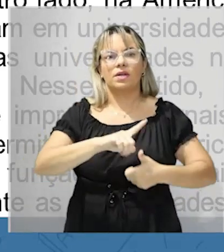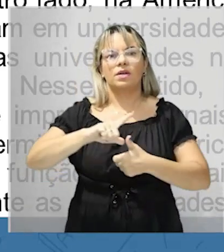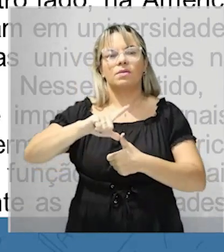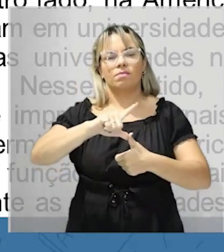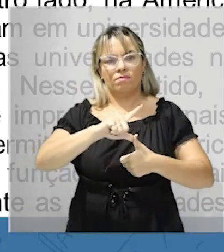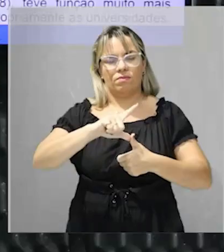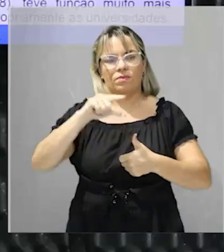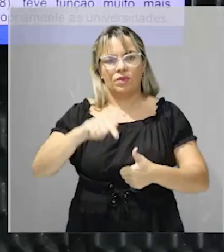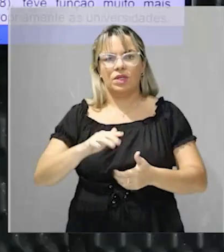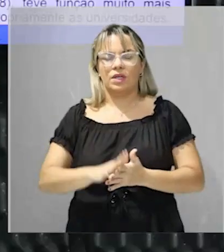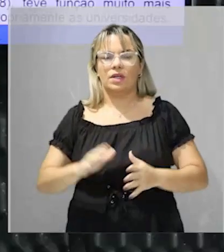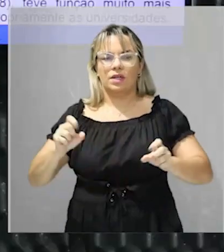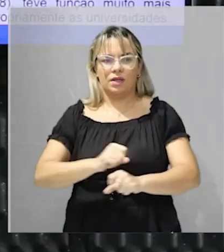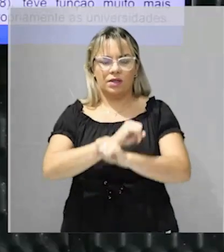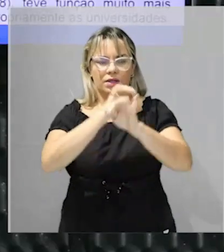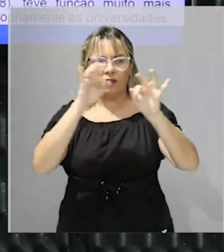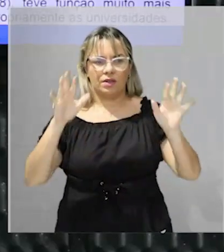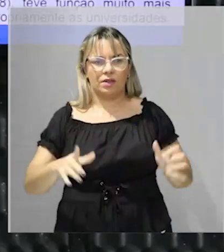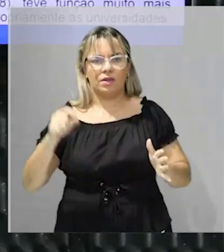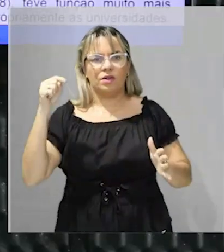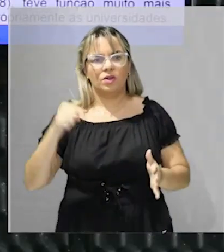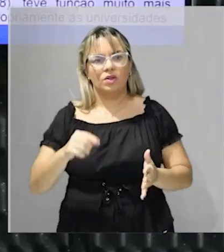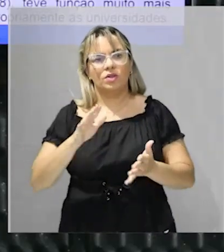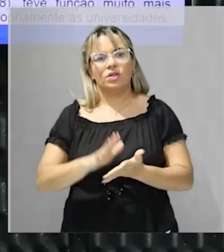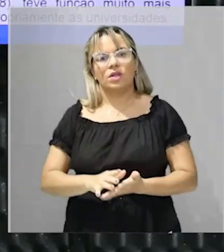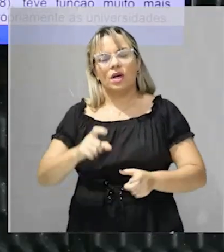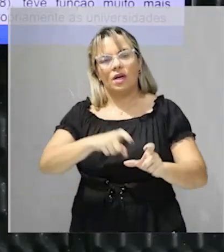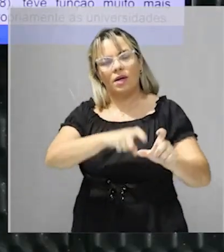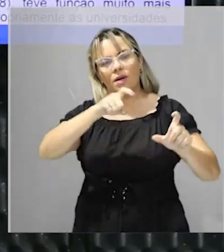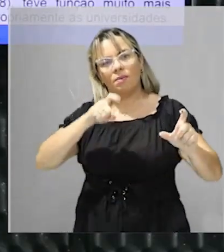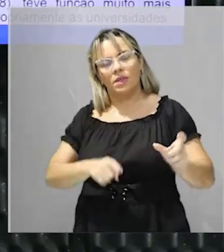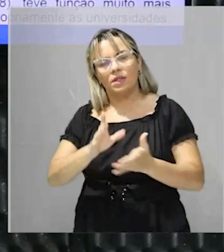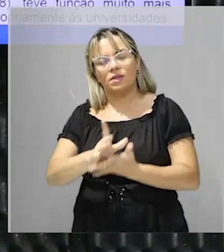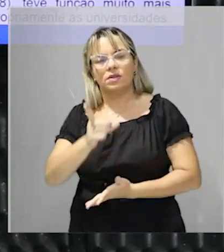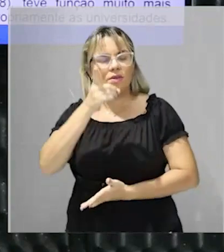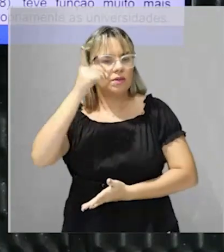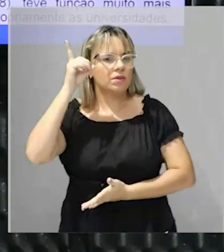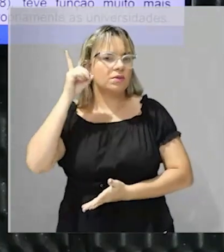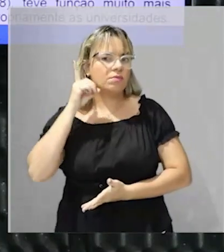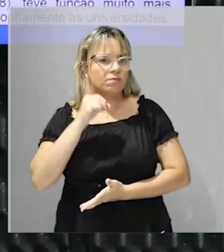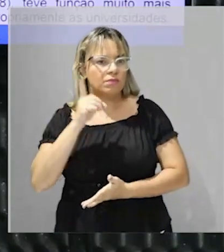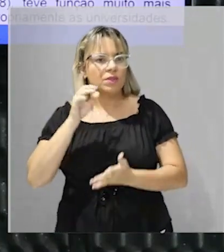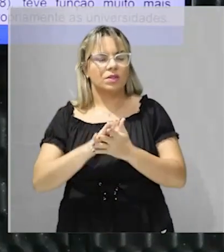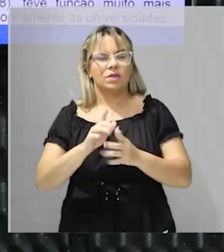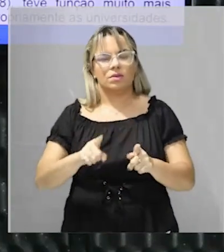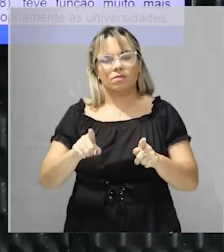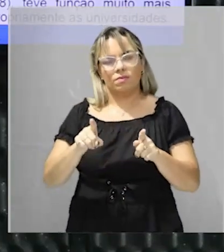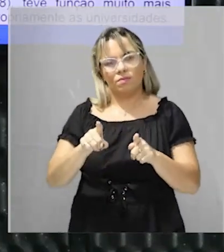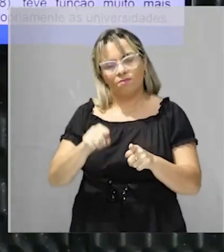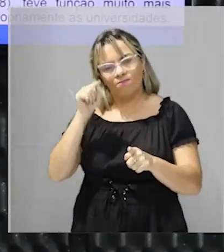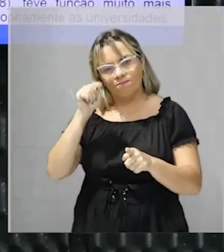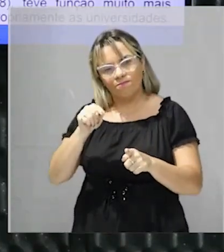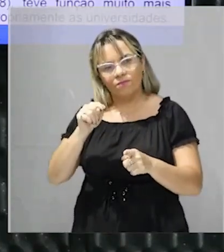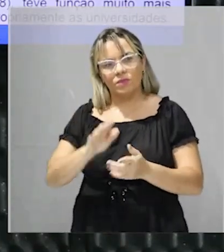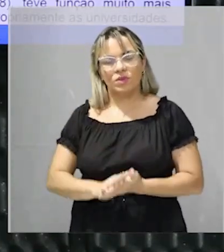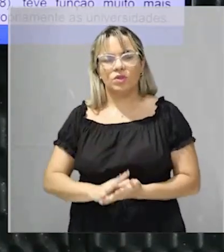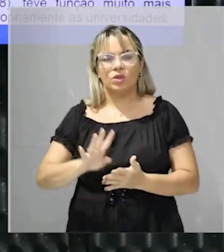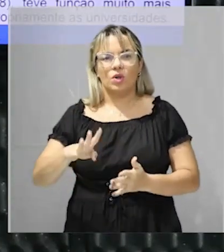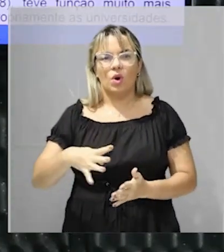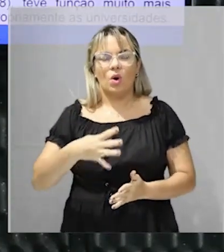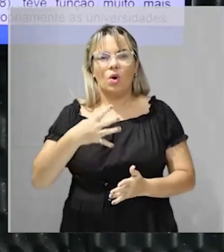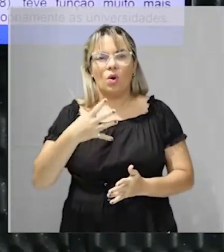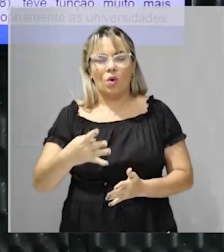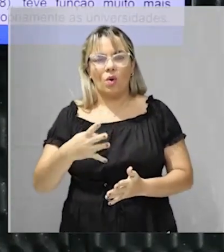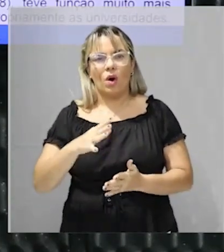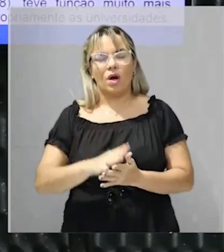Evidente que o processo da independência dos Estados Unidos, que se definiu ali no 4 de julho de